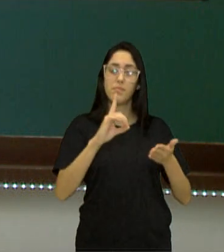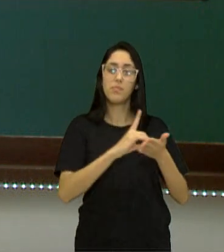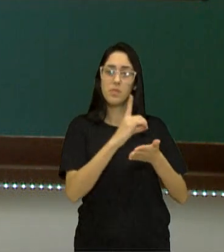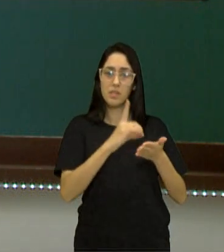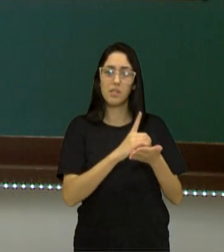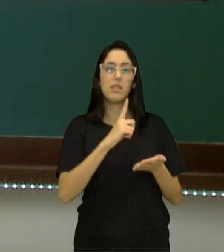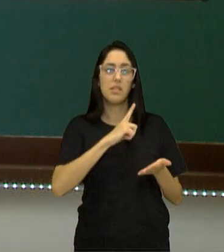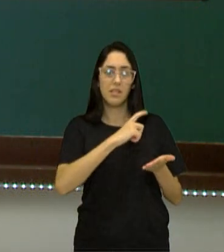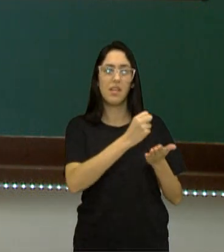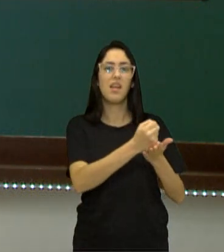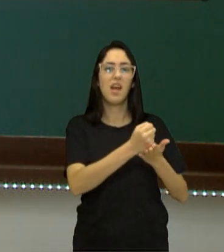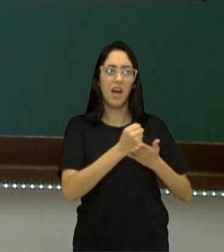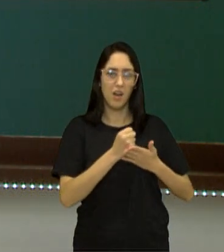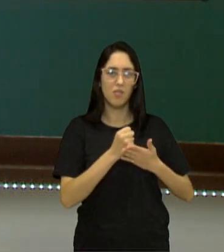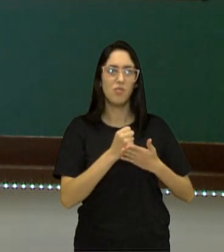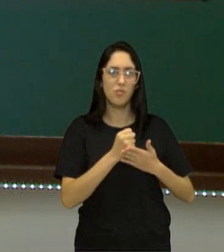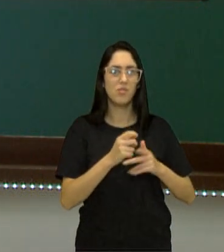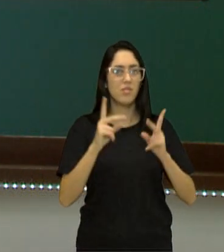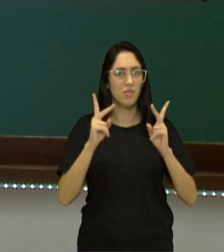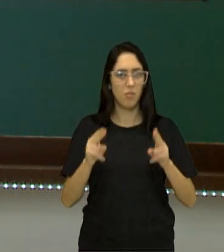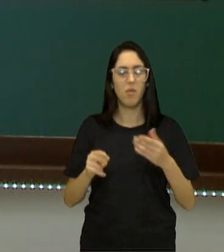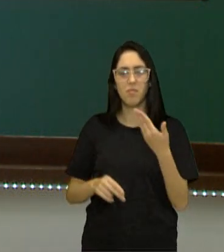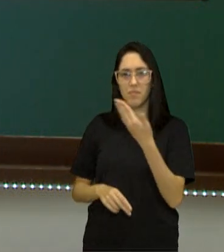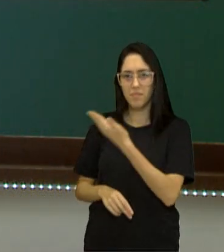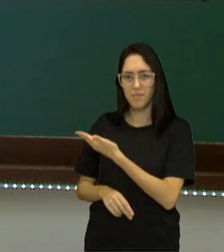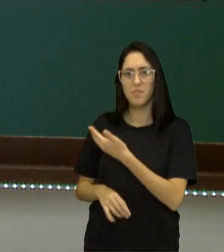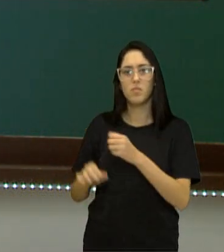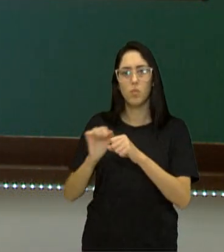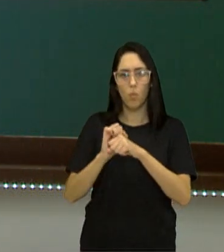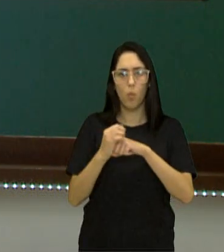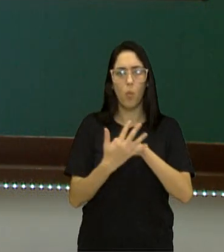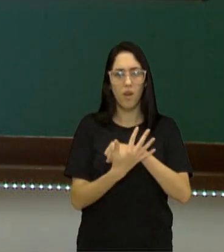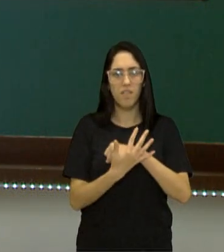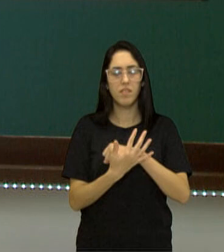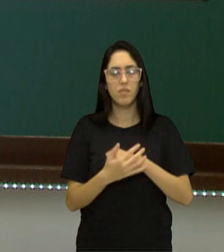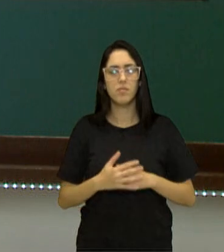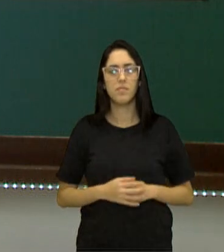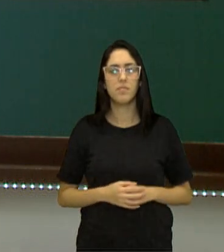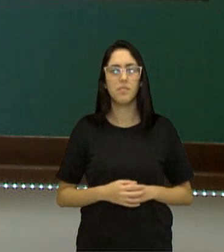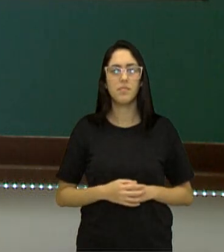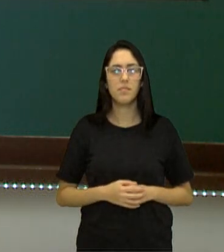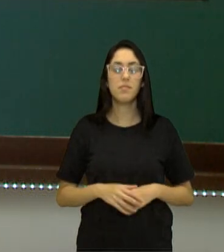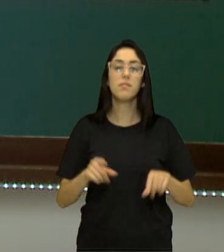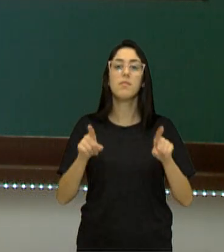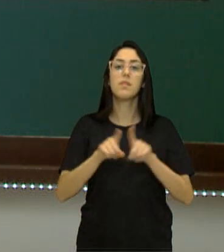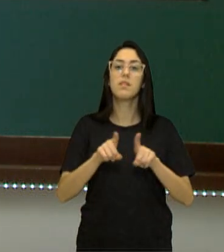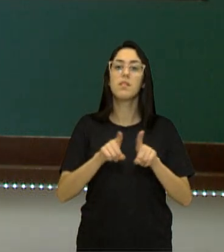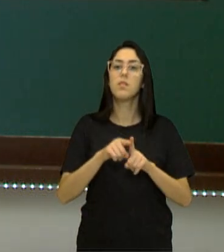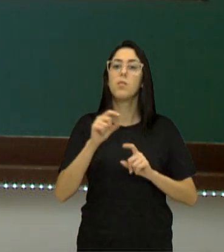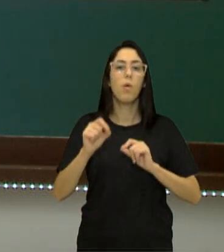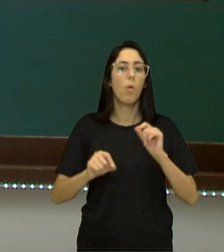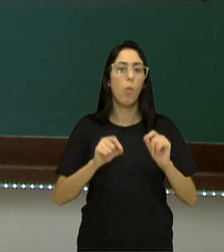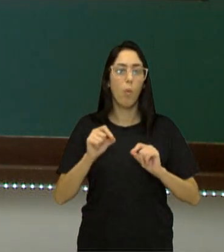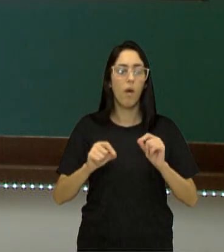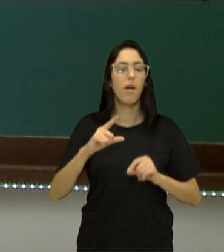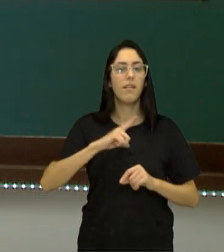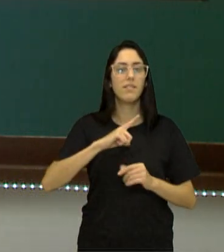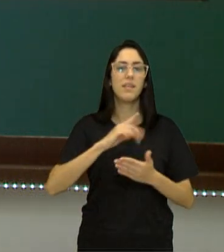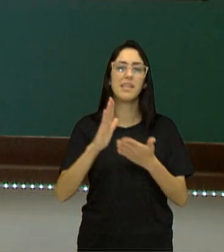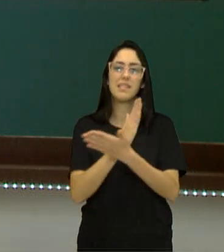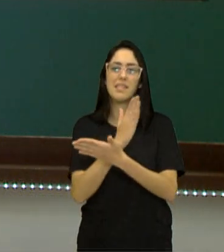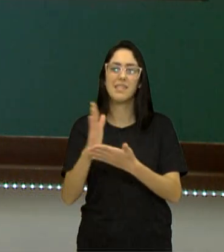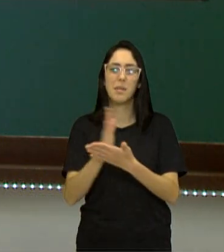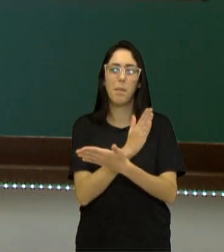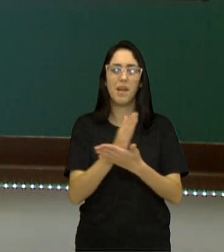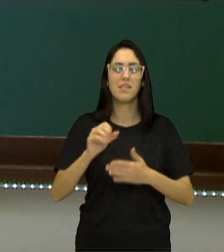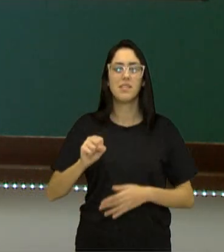você. Como da mesma maneira nós vimos aqui com o coronavírus. Também há, nesse caso, a separação